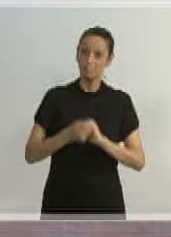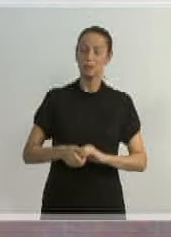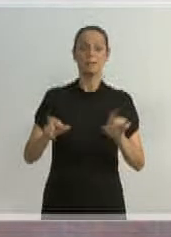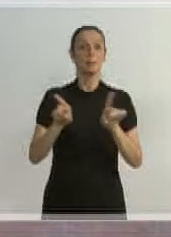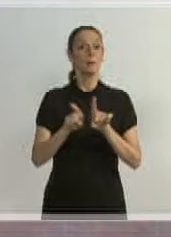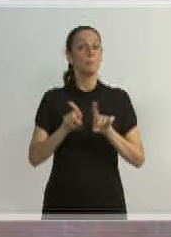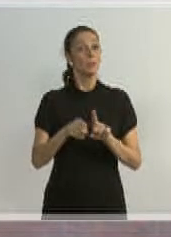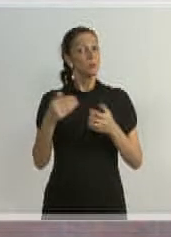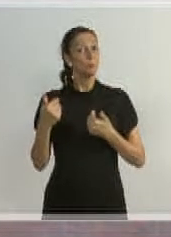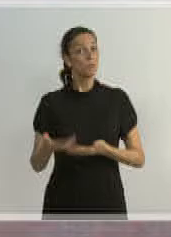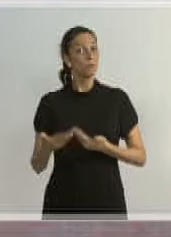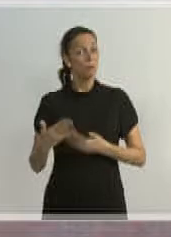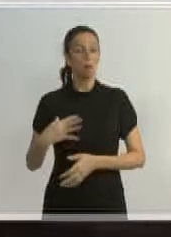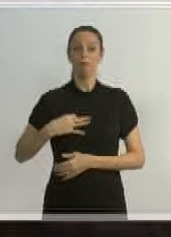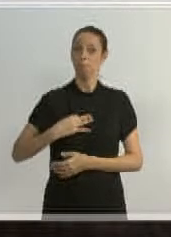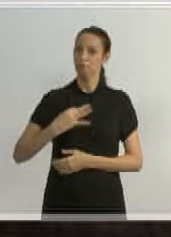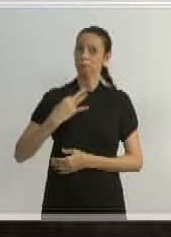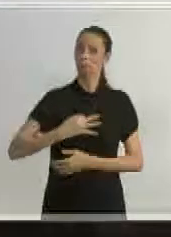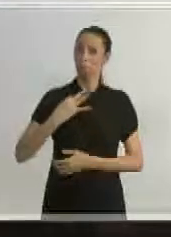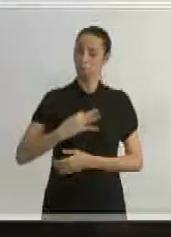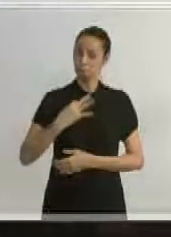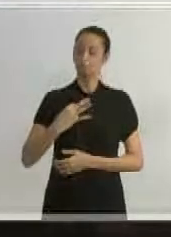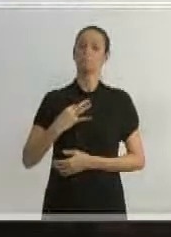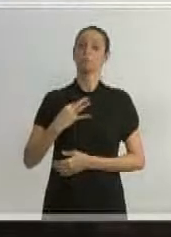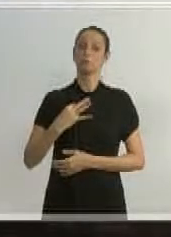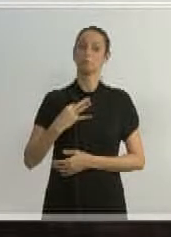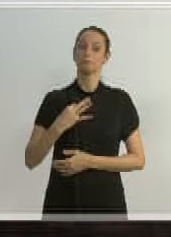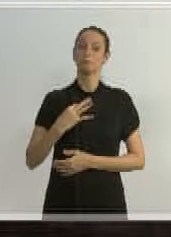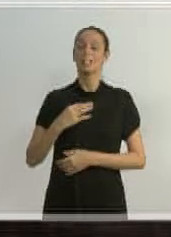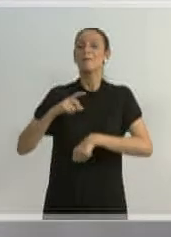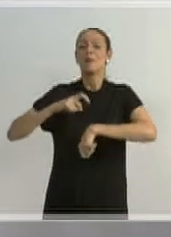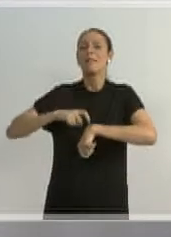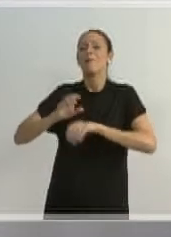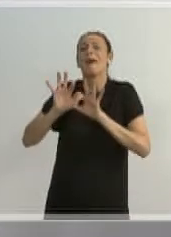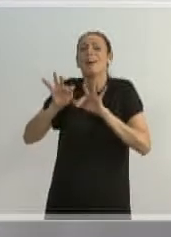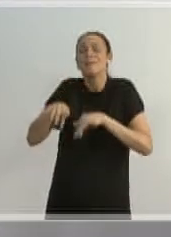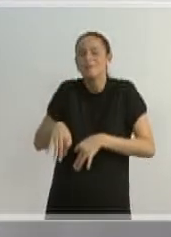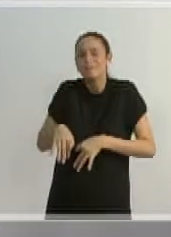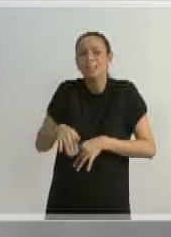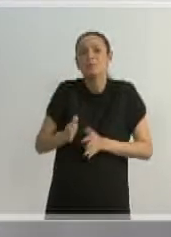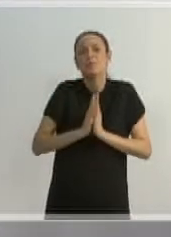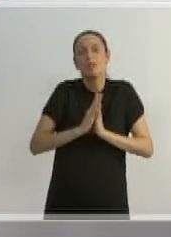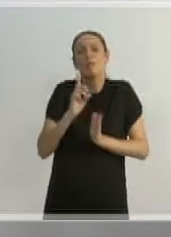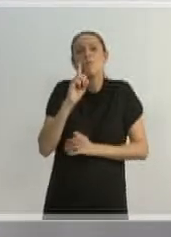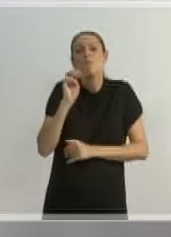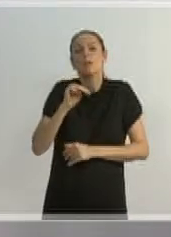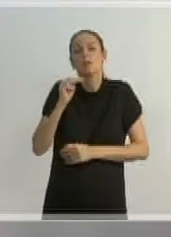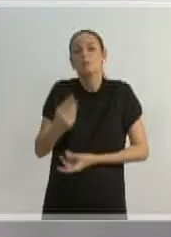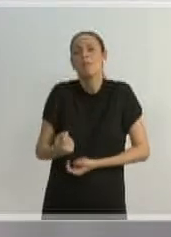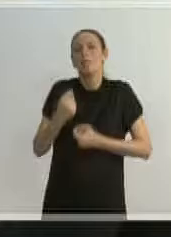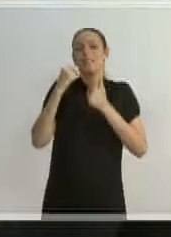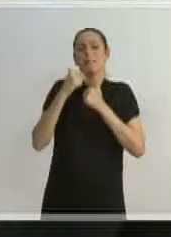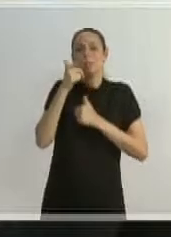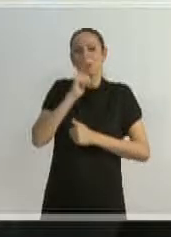jovens que se colocaram disponíveis. Presidente, está encerrando o meu tempo, só gostaria de de um minuto final para encerrar?